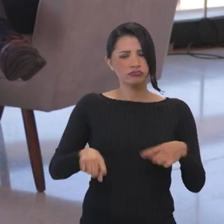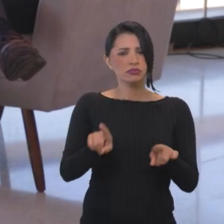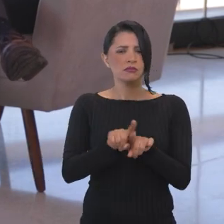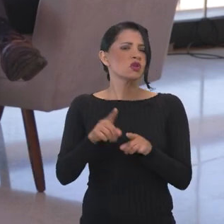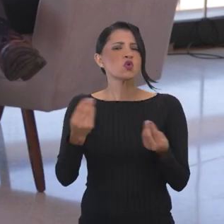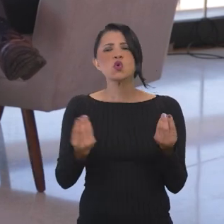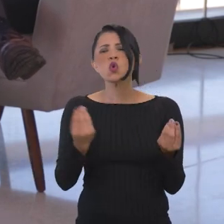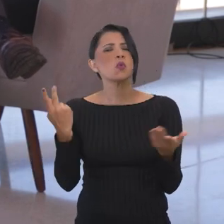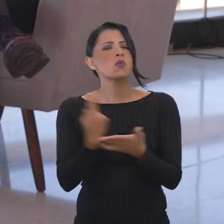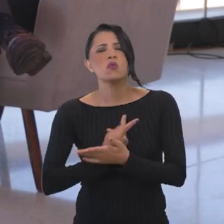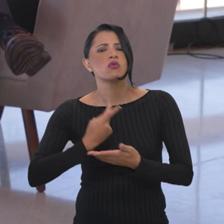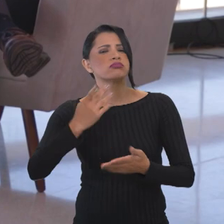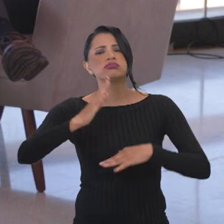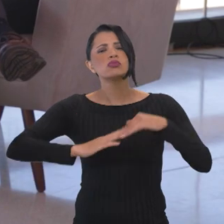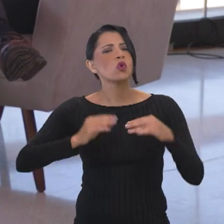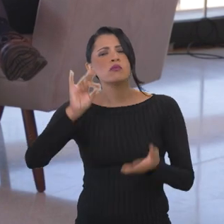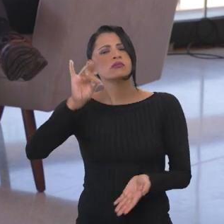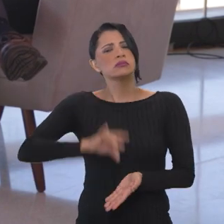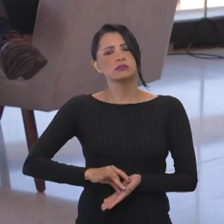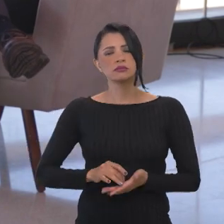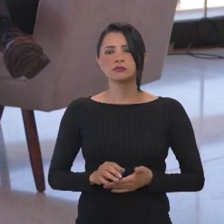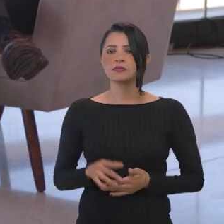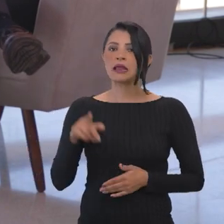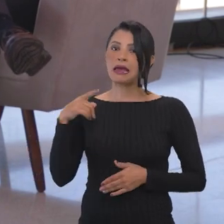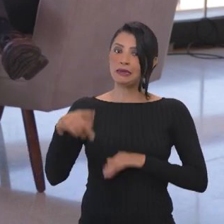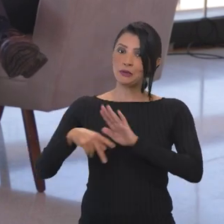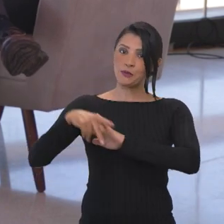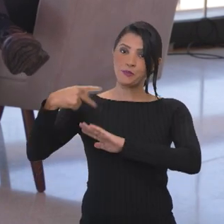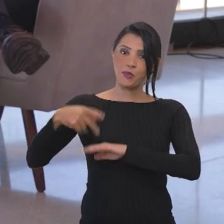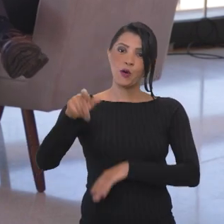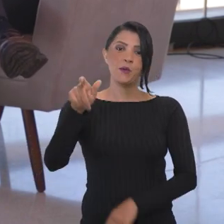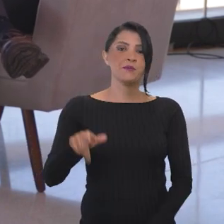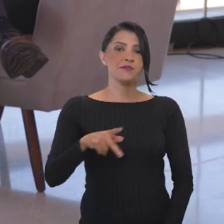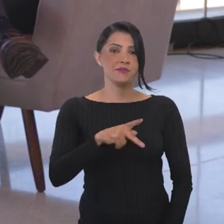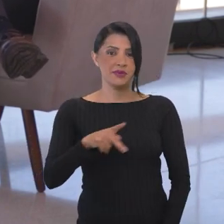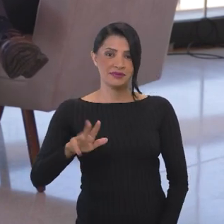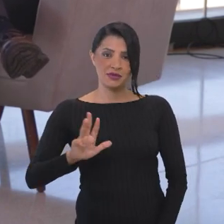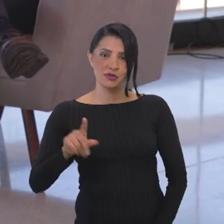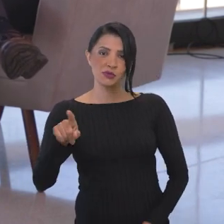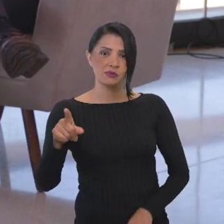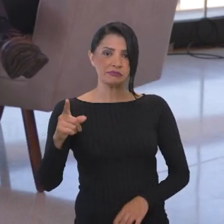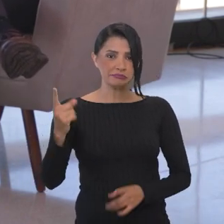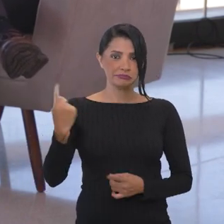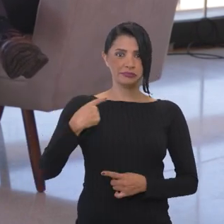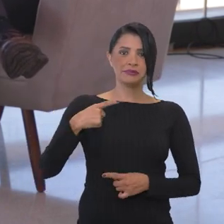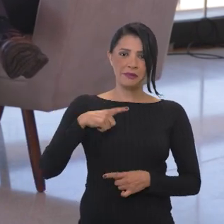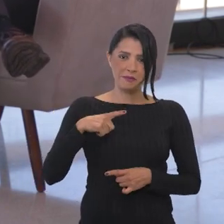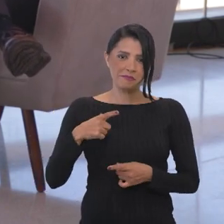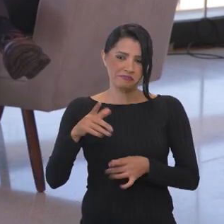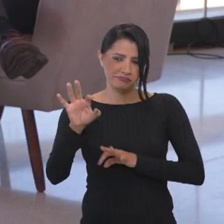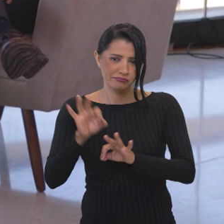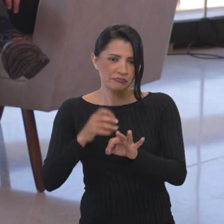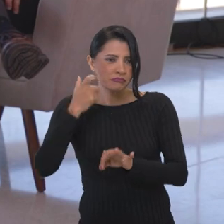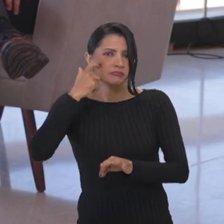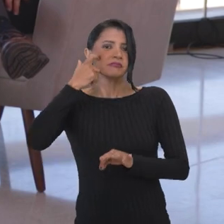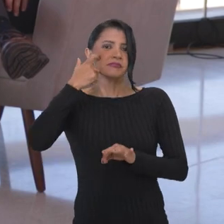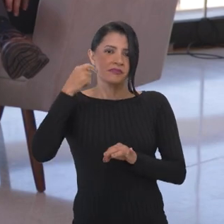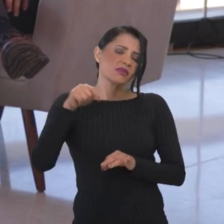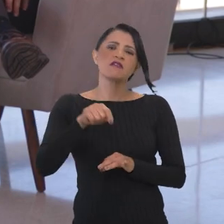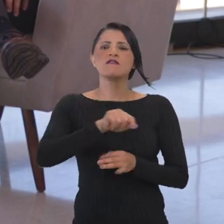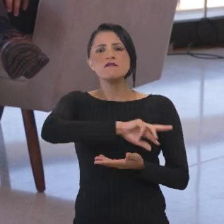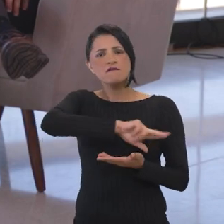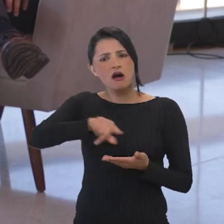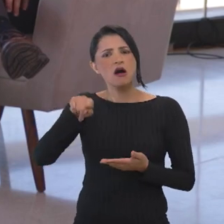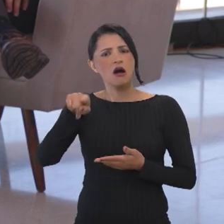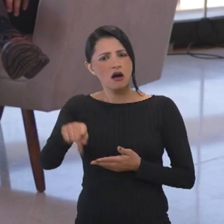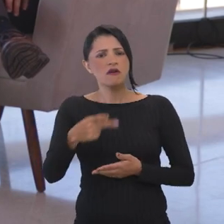Explica para a gente como é que funciona isso na prática. Olha, isso foi demanda do presidente Lula também e ele, enfim, em vários